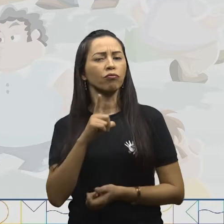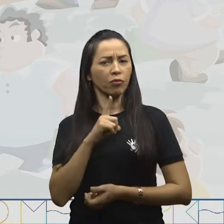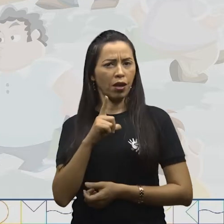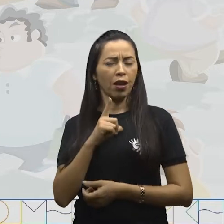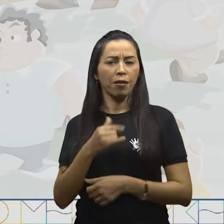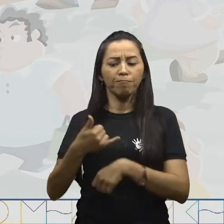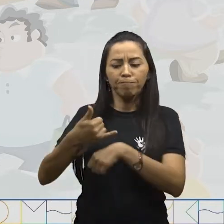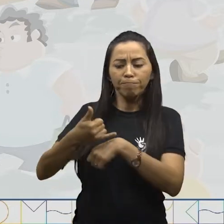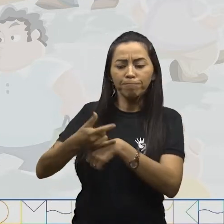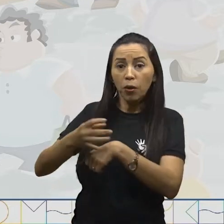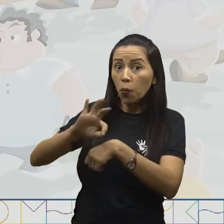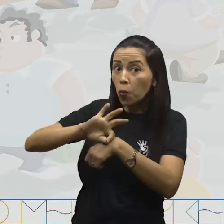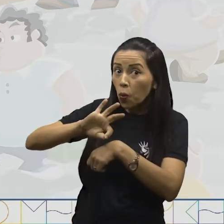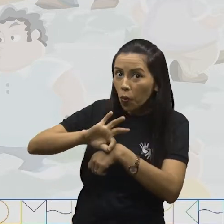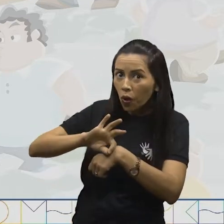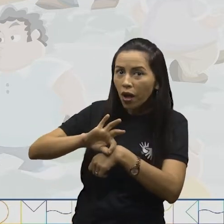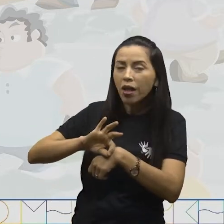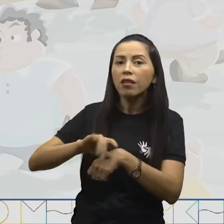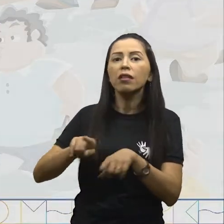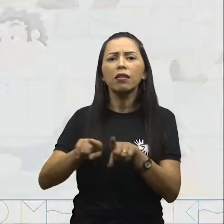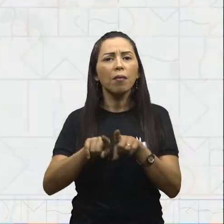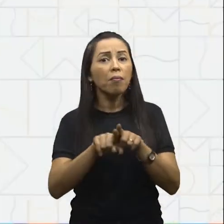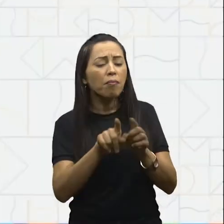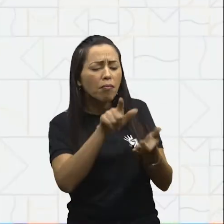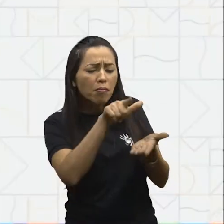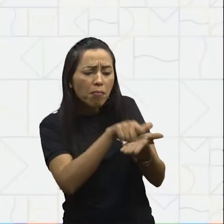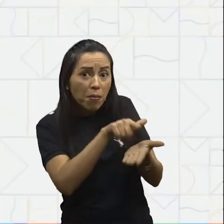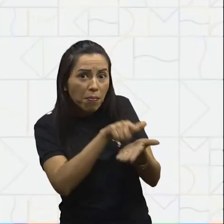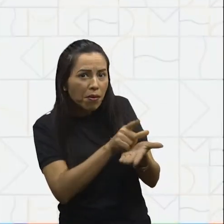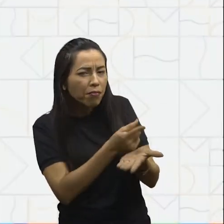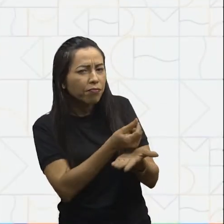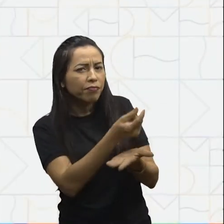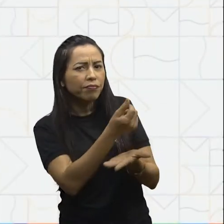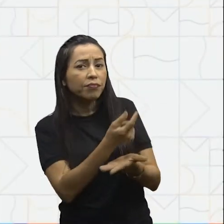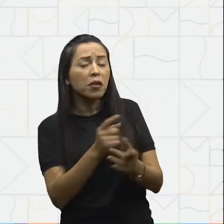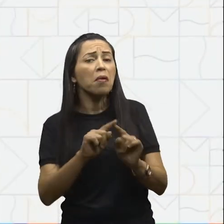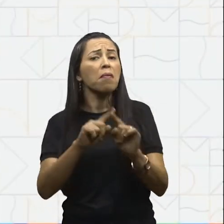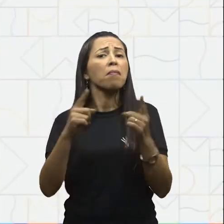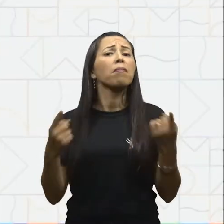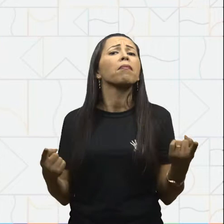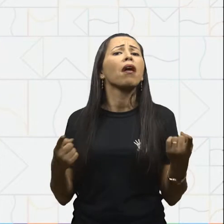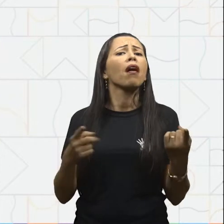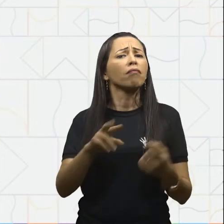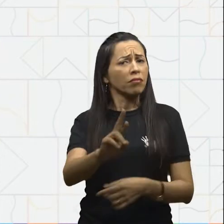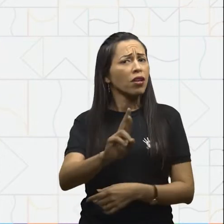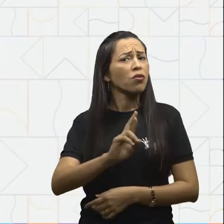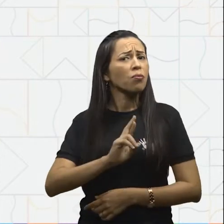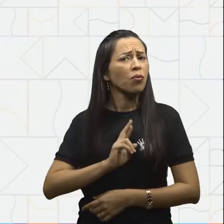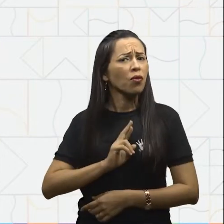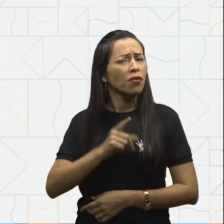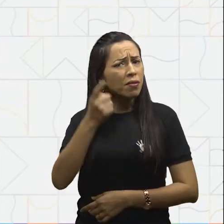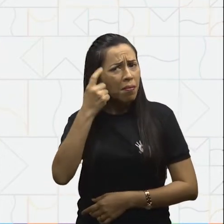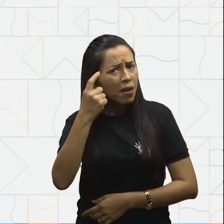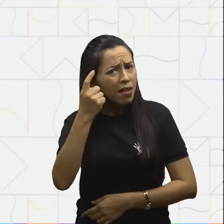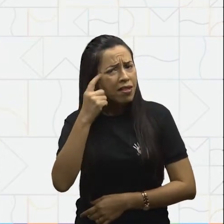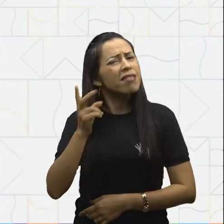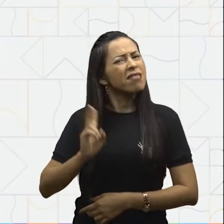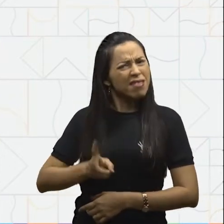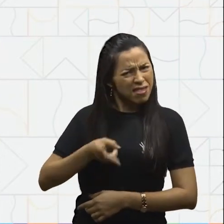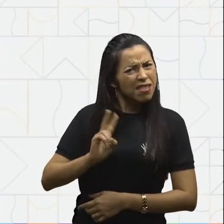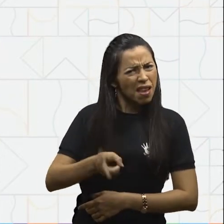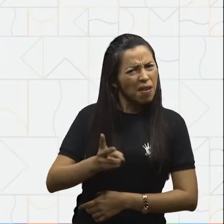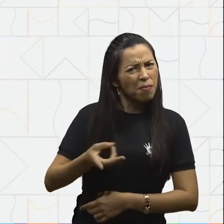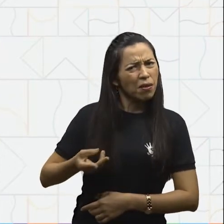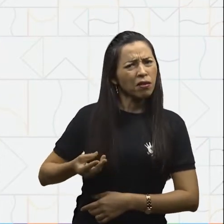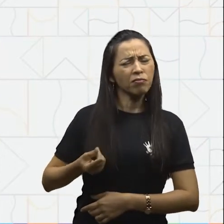moedas e cédulas. Mas me diga aí, você acha que sempre foi assim? Será